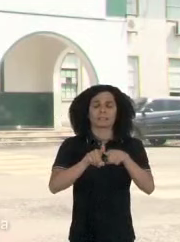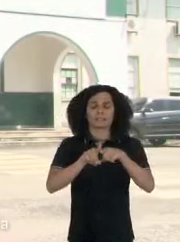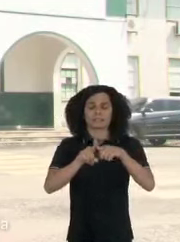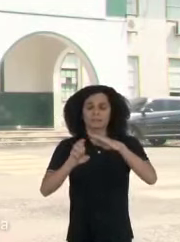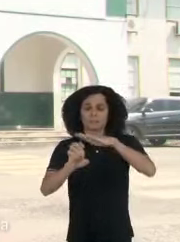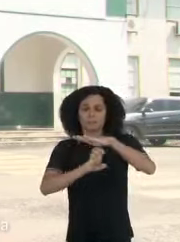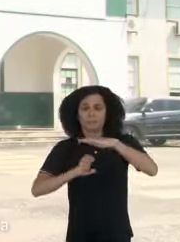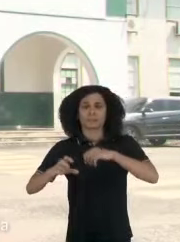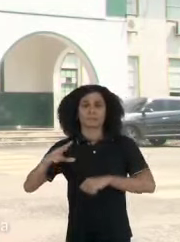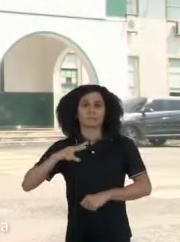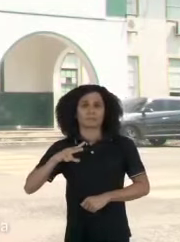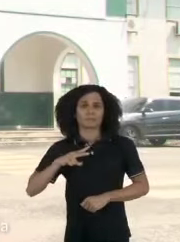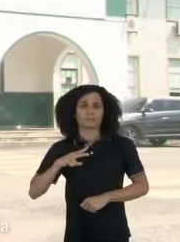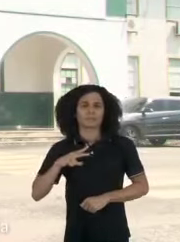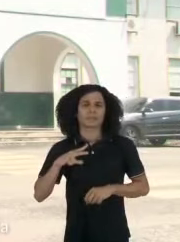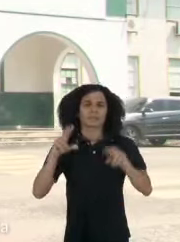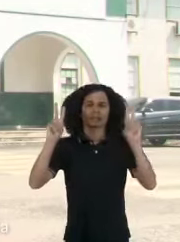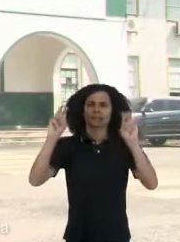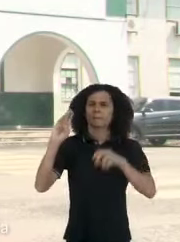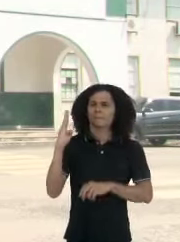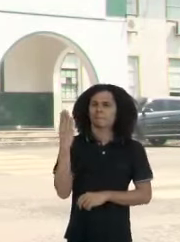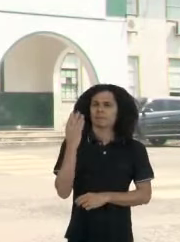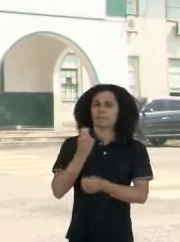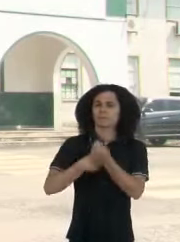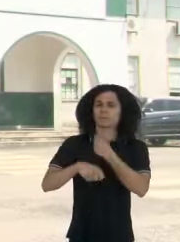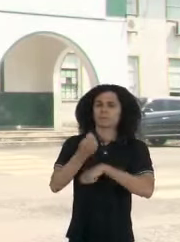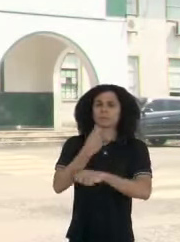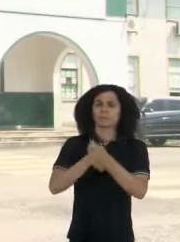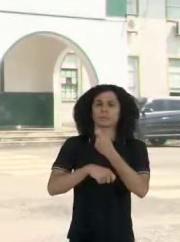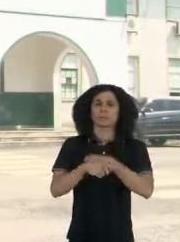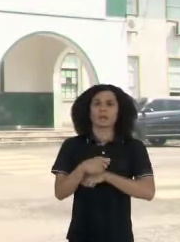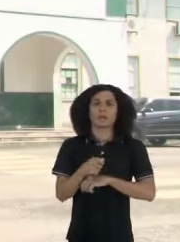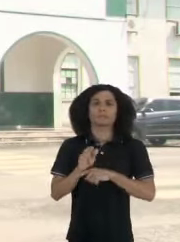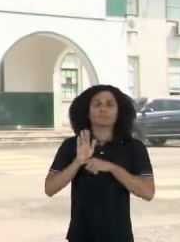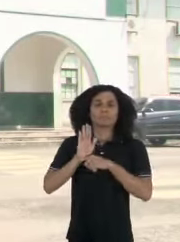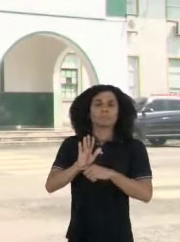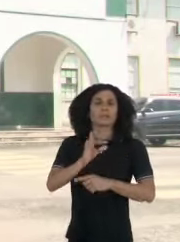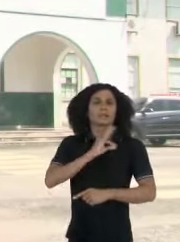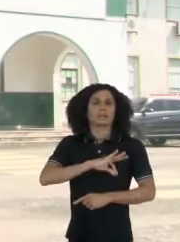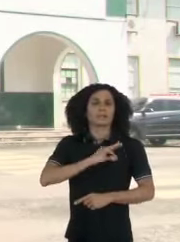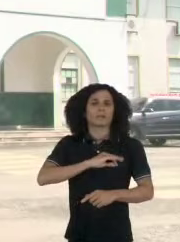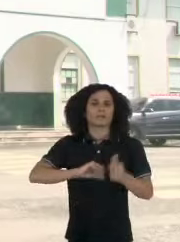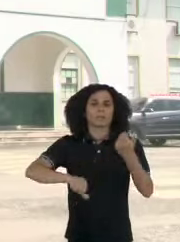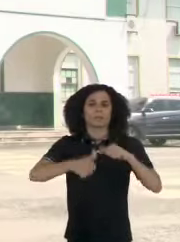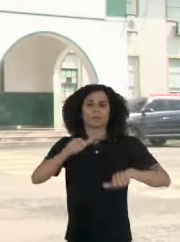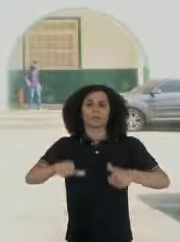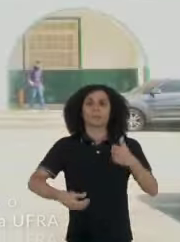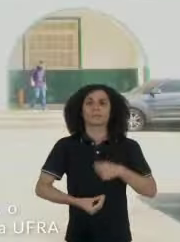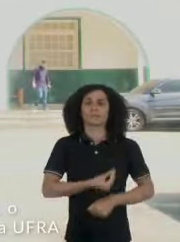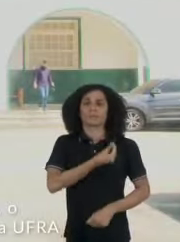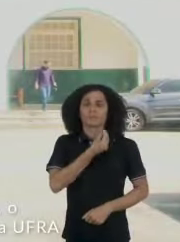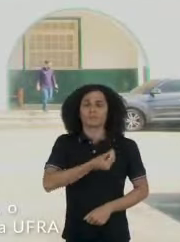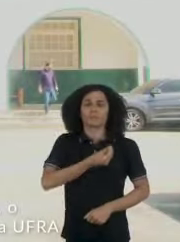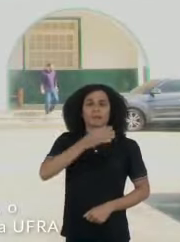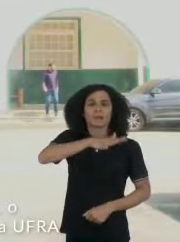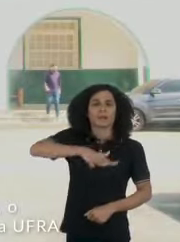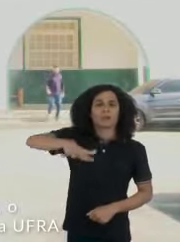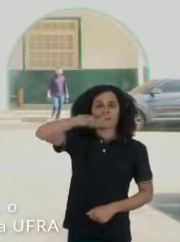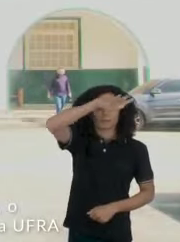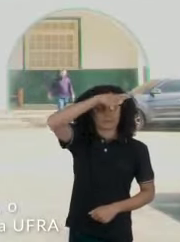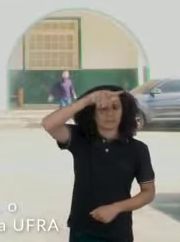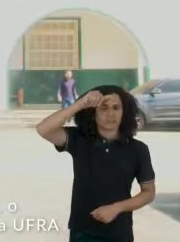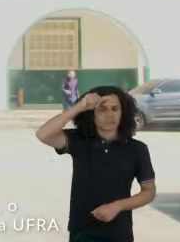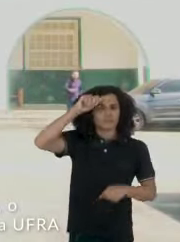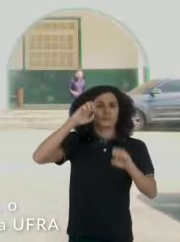e a iniciativa privada à bioeconomia, gerando renda e qualidade de vida da Amazônia. Nós teremos durante